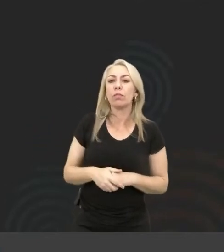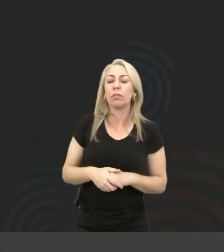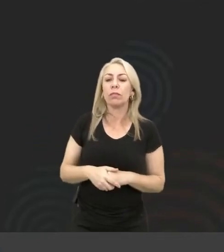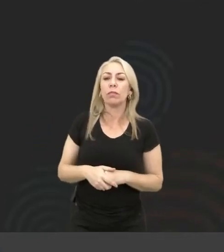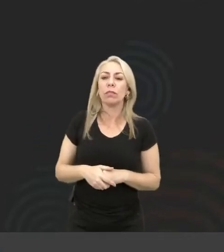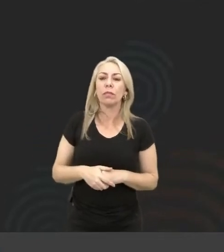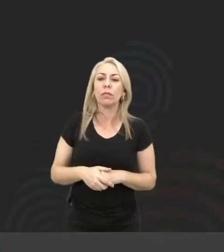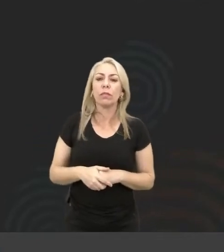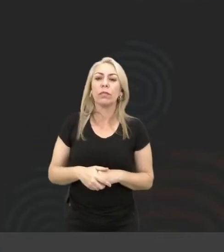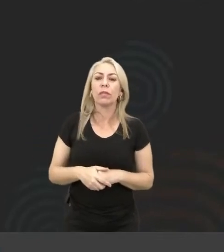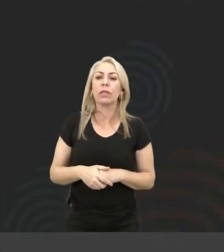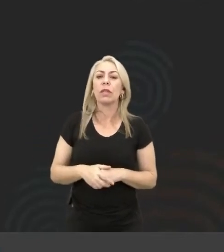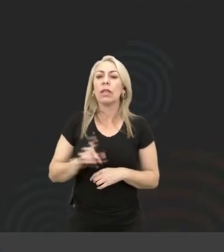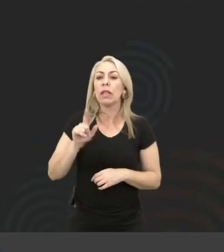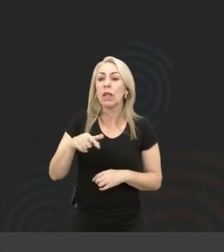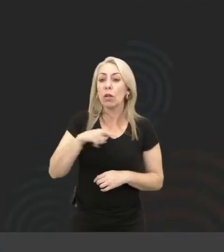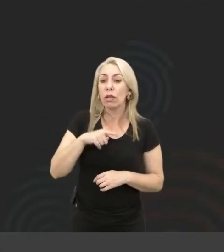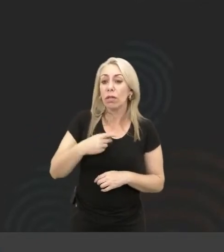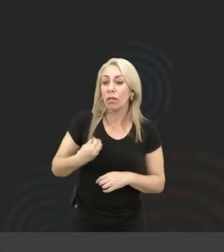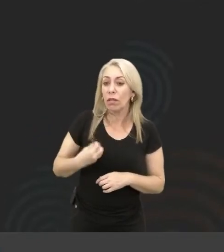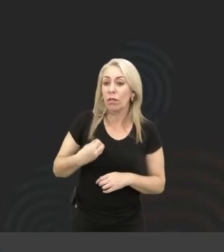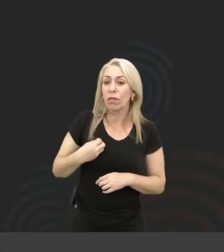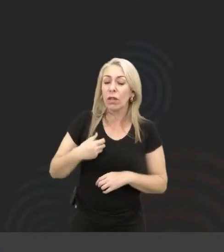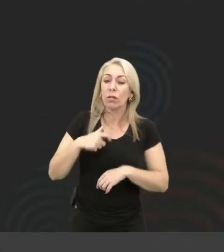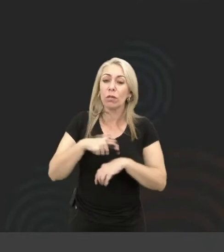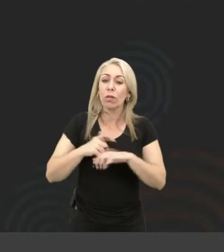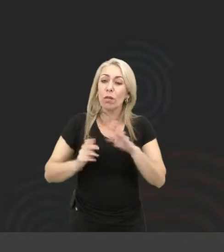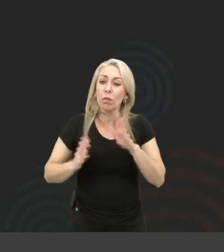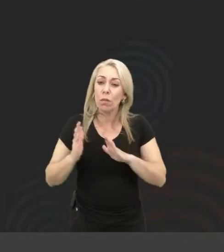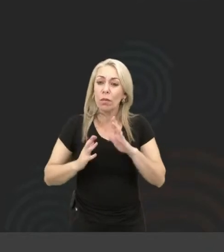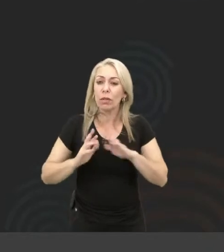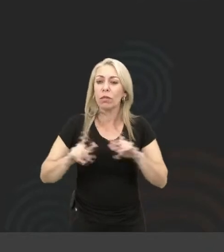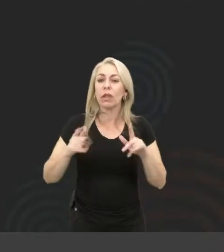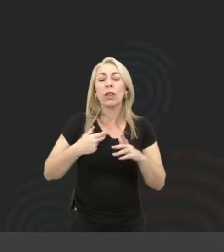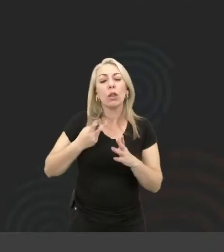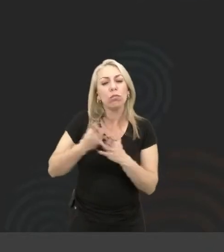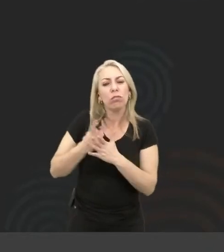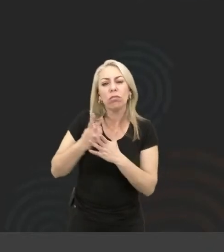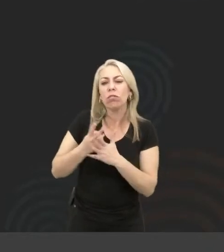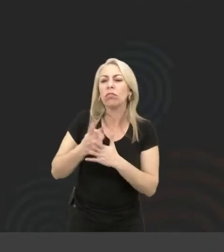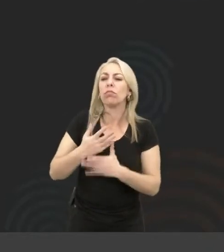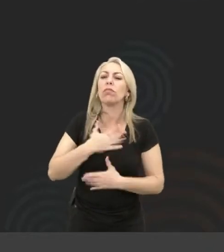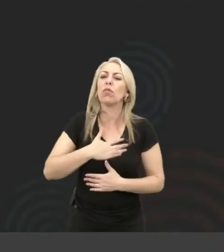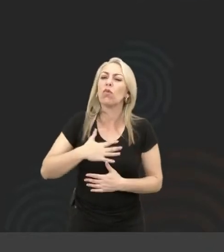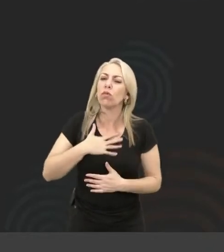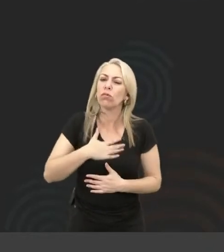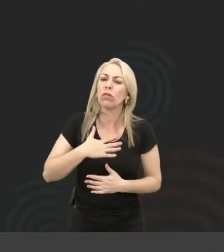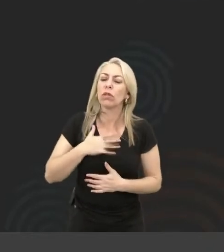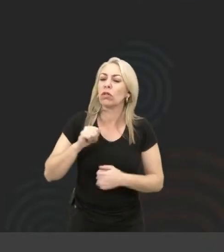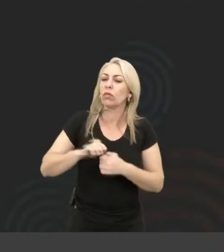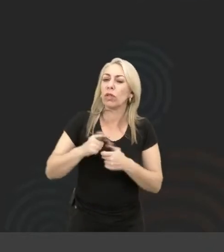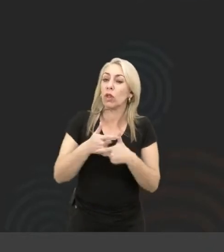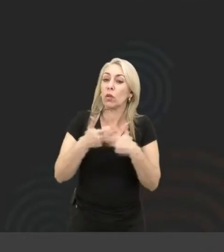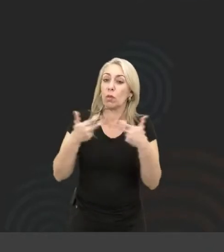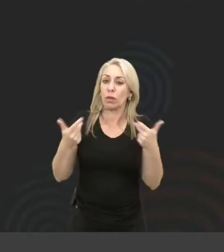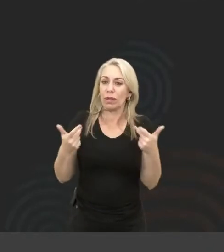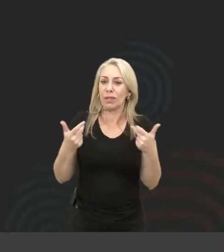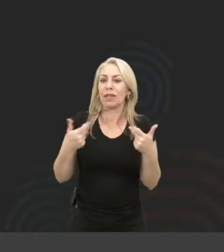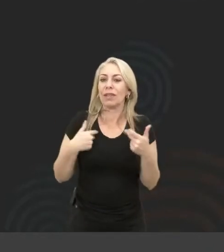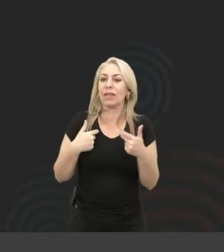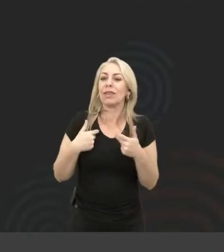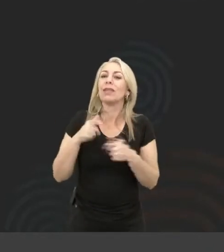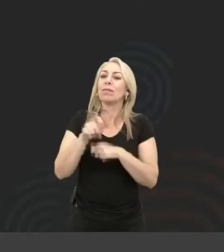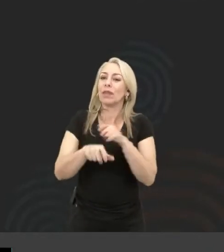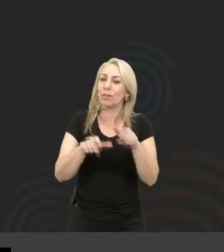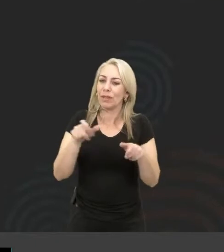que era uma, que eu estava vivendo um momento diferente. E eu sempre gostei de fazer coisas pras